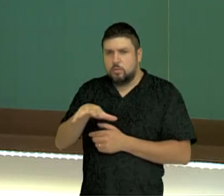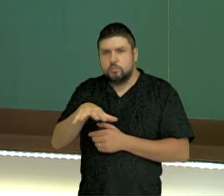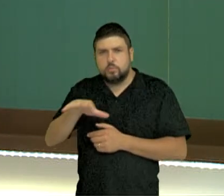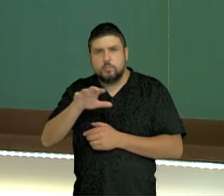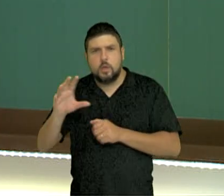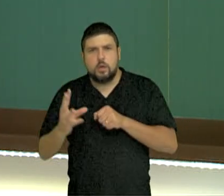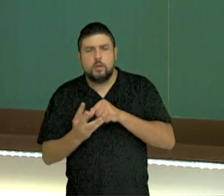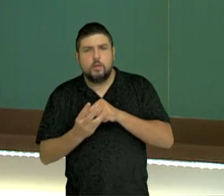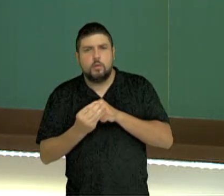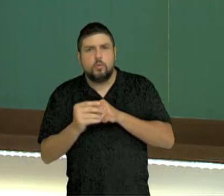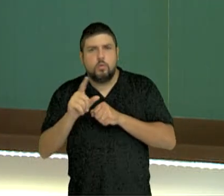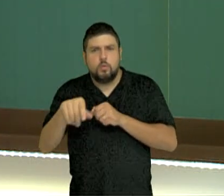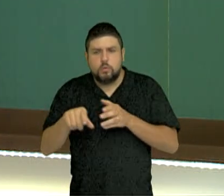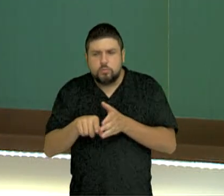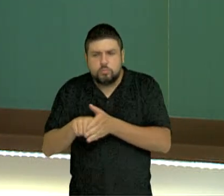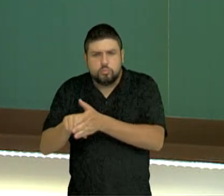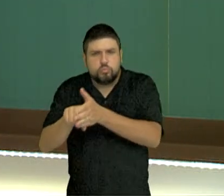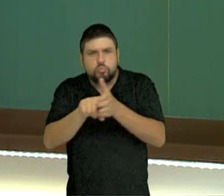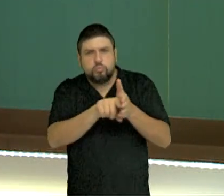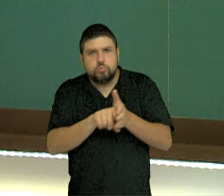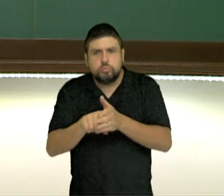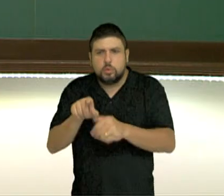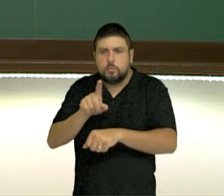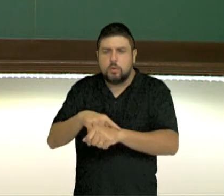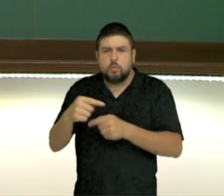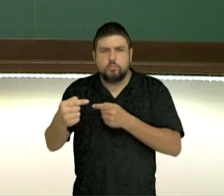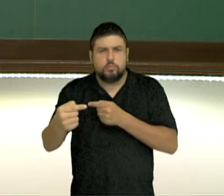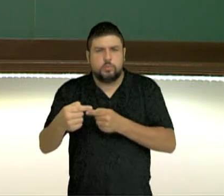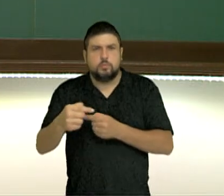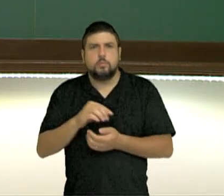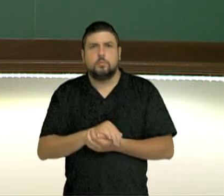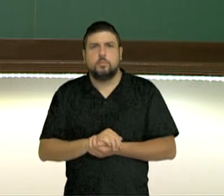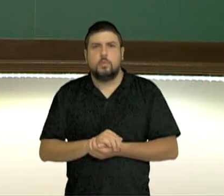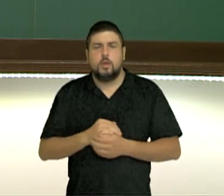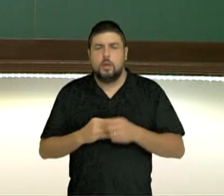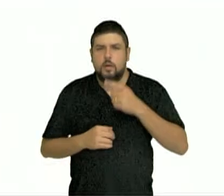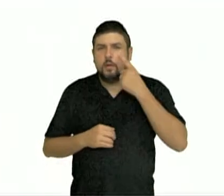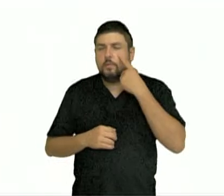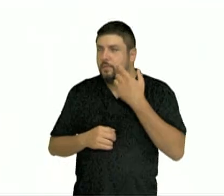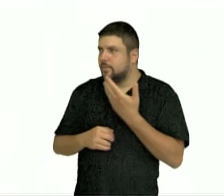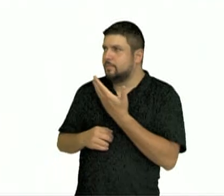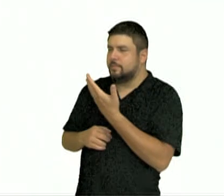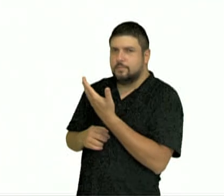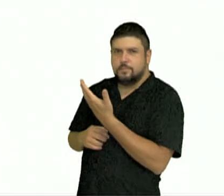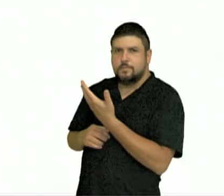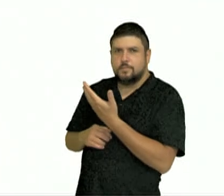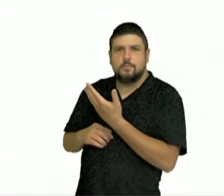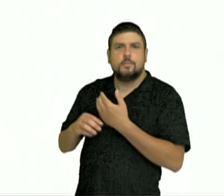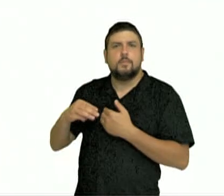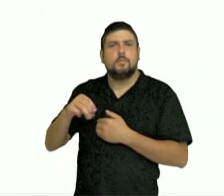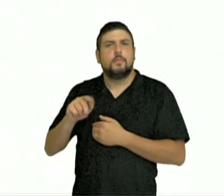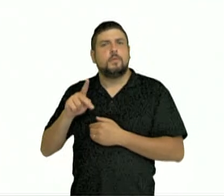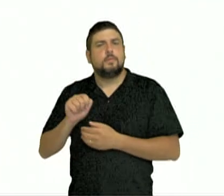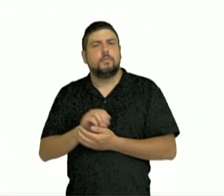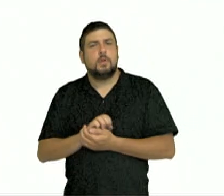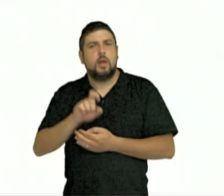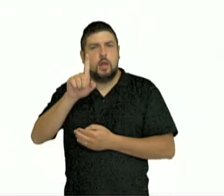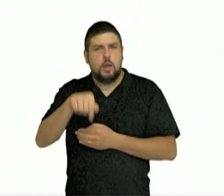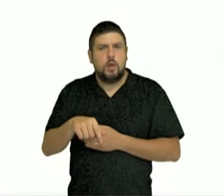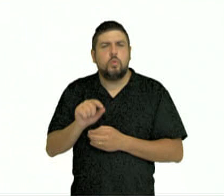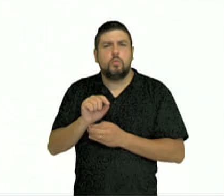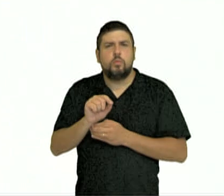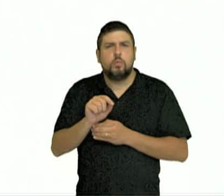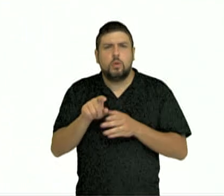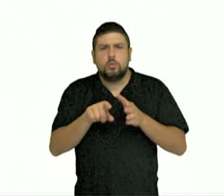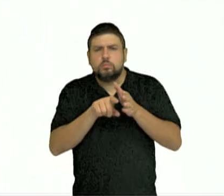das condições momentâneas da atmosfera. O mapa que você está vendo do lado direito da sua tela está associado à previsão do tempo, pois